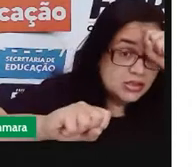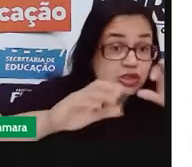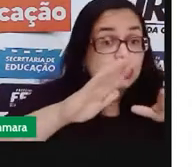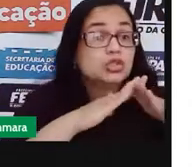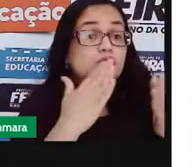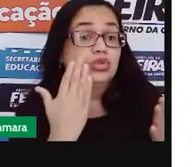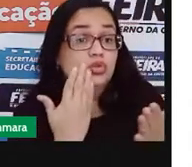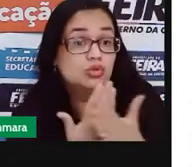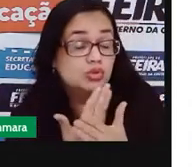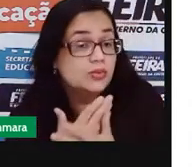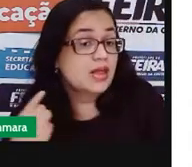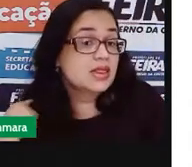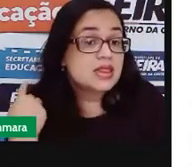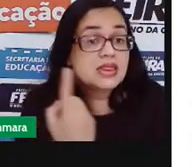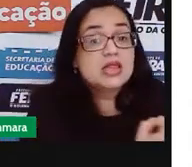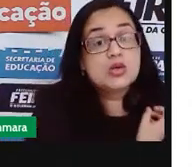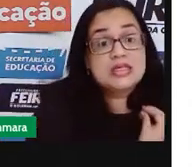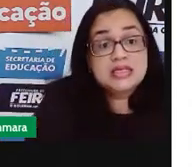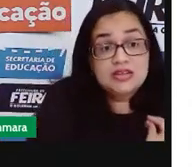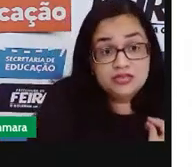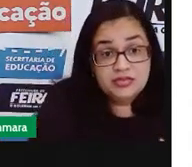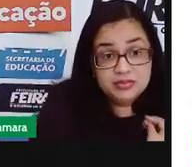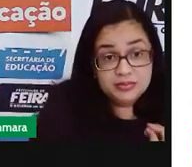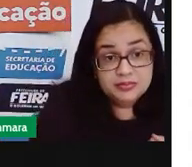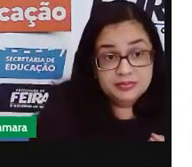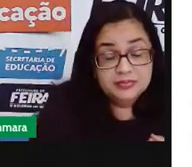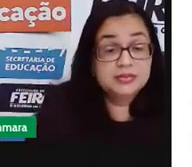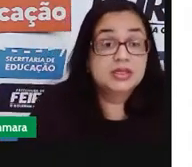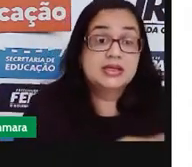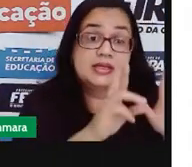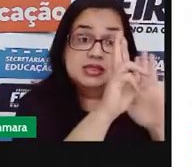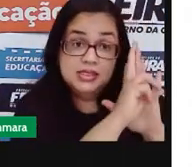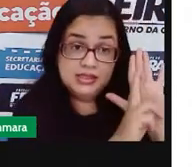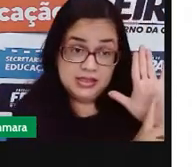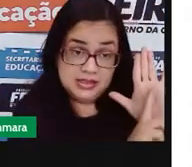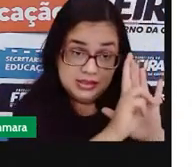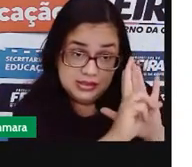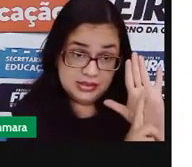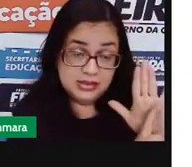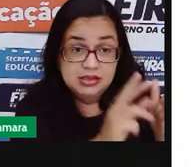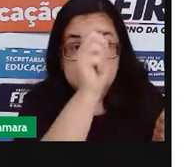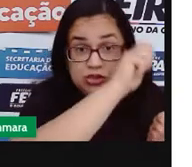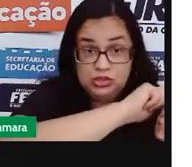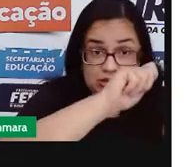a gente leva para a nossa vida. Como essas regrinhas de escrita.